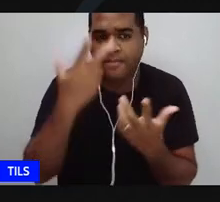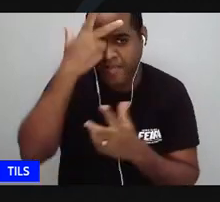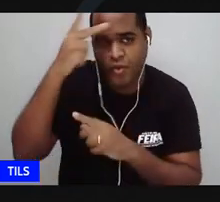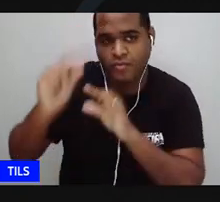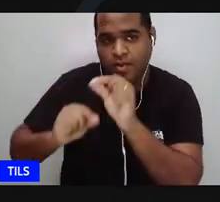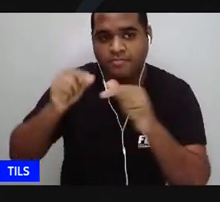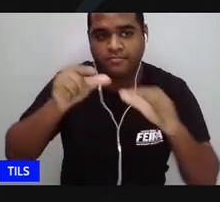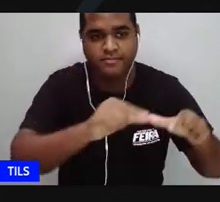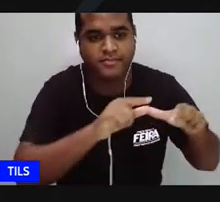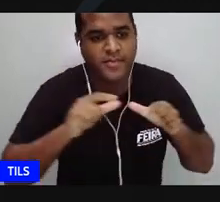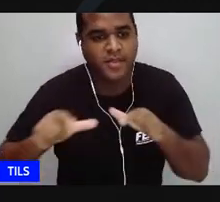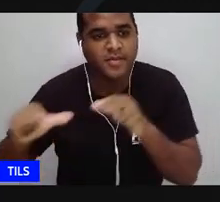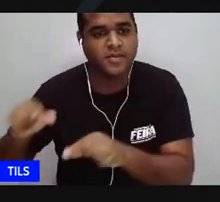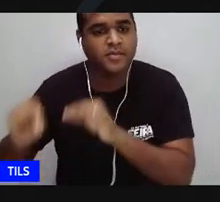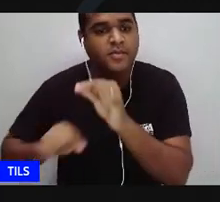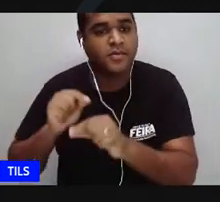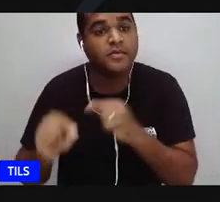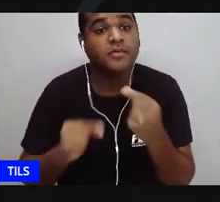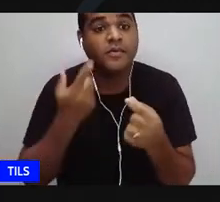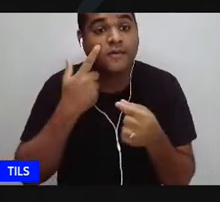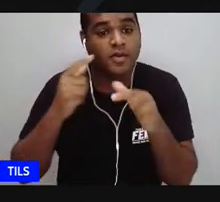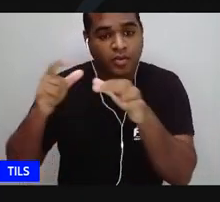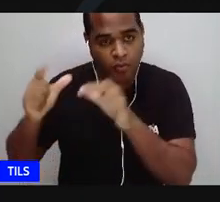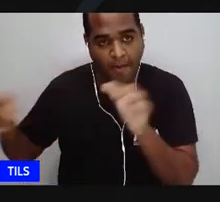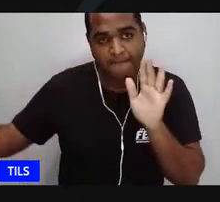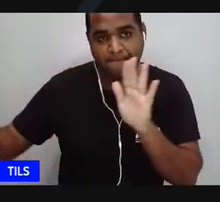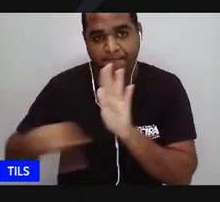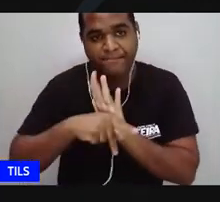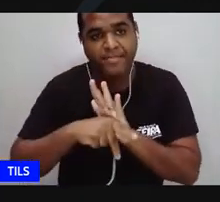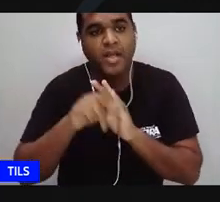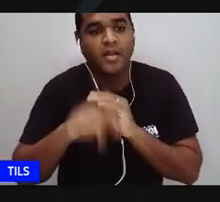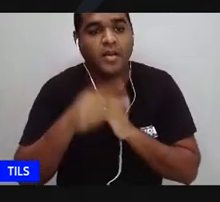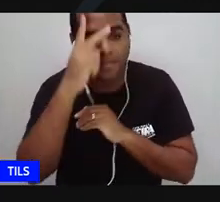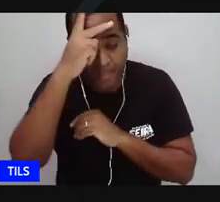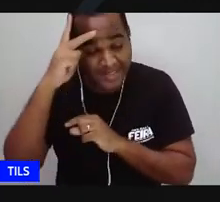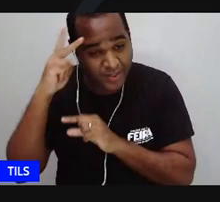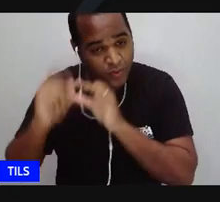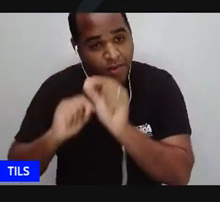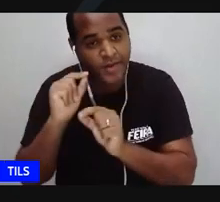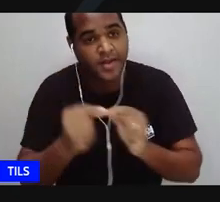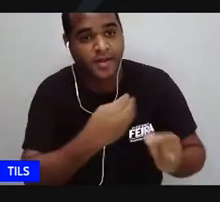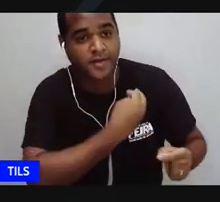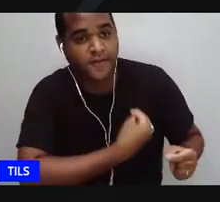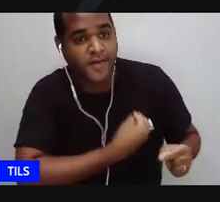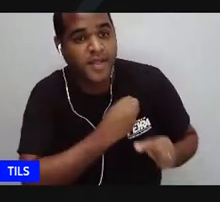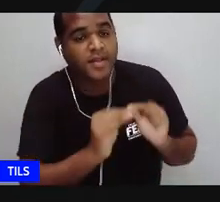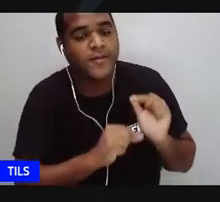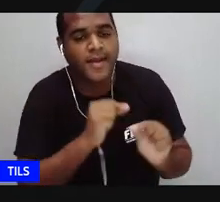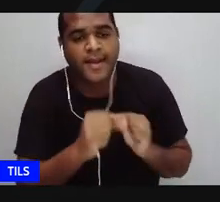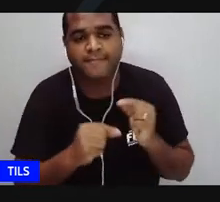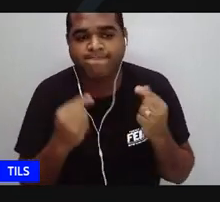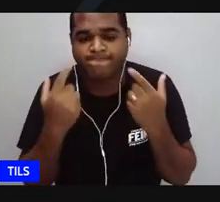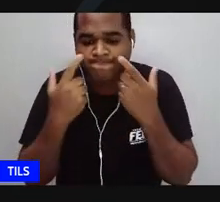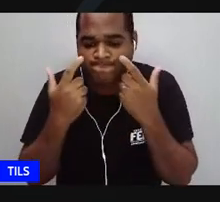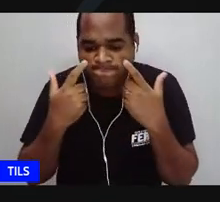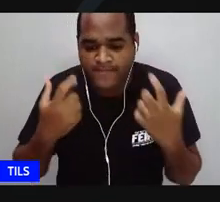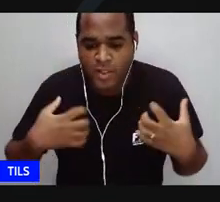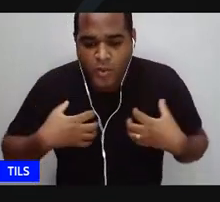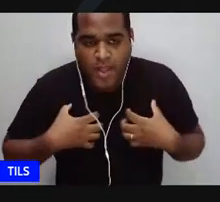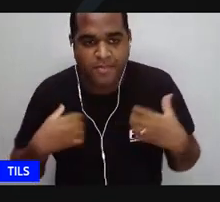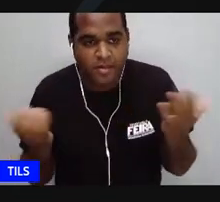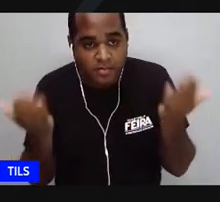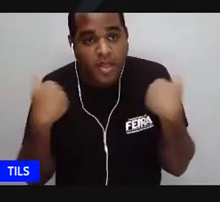lugar. Carolina falava do lugar de quem mora, de quem sentia, de quem vivia no corpo e na alma, as